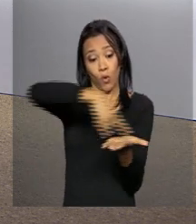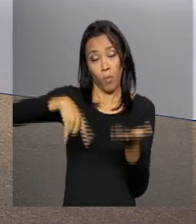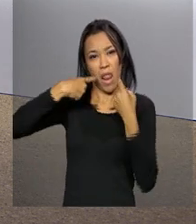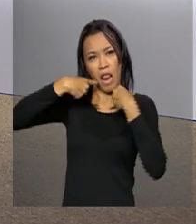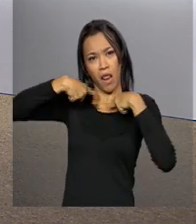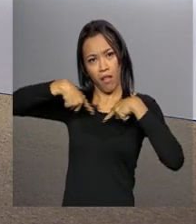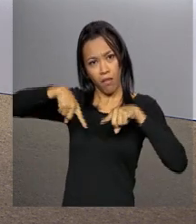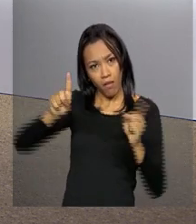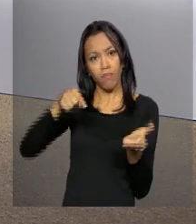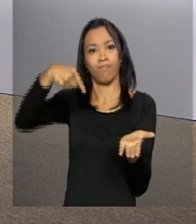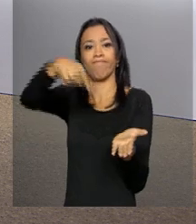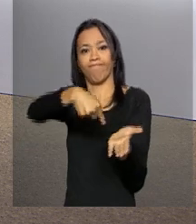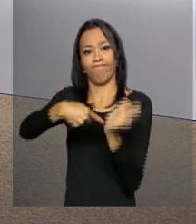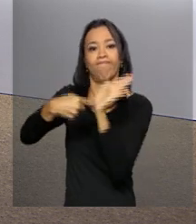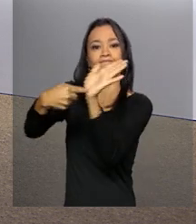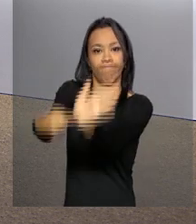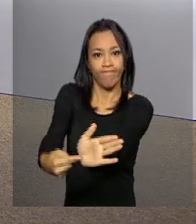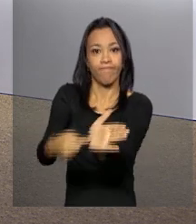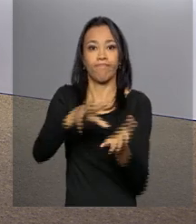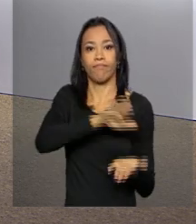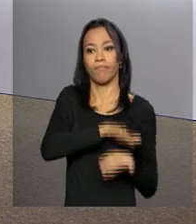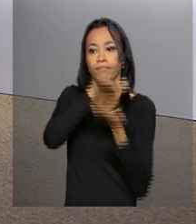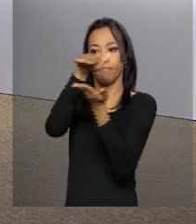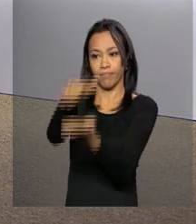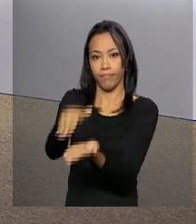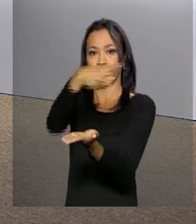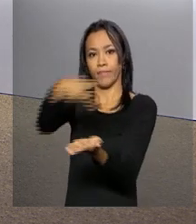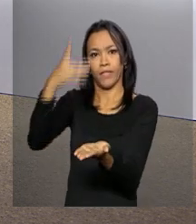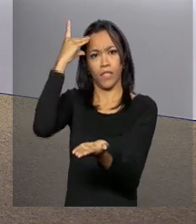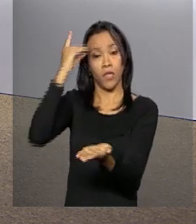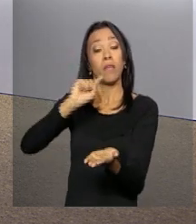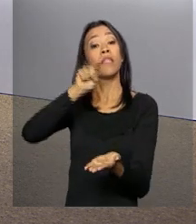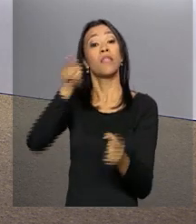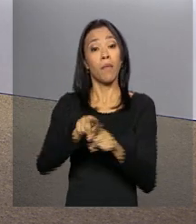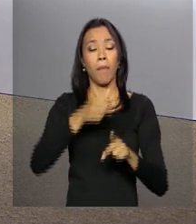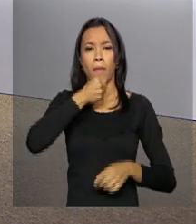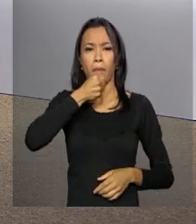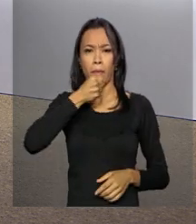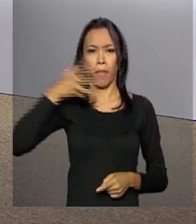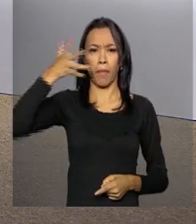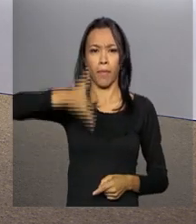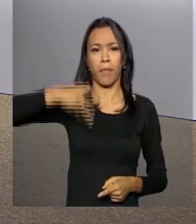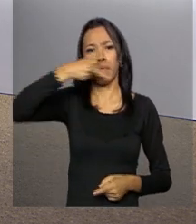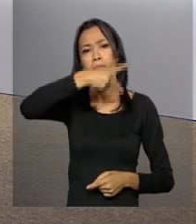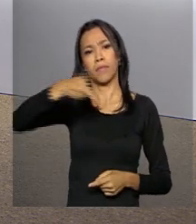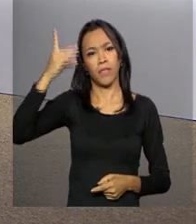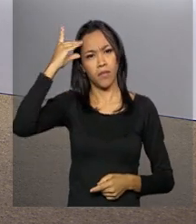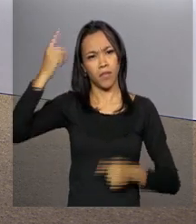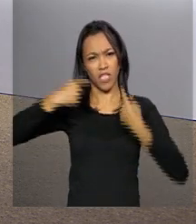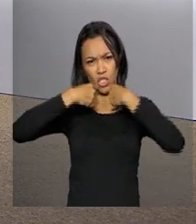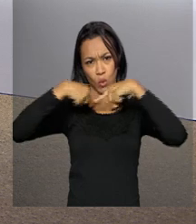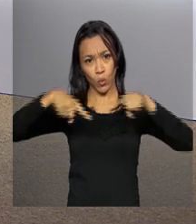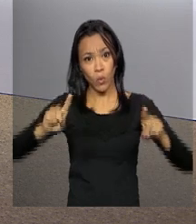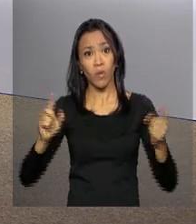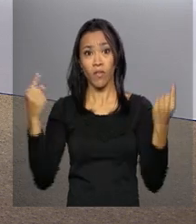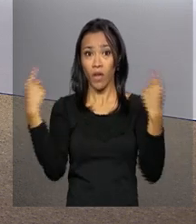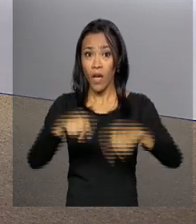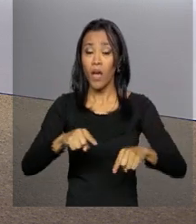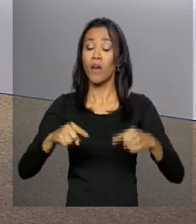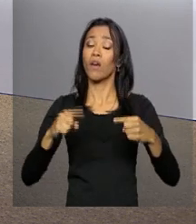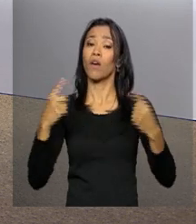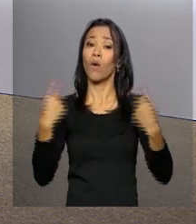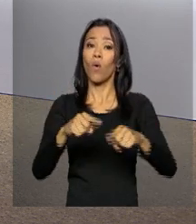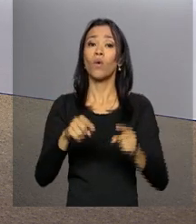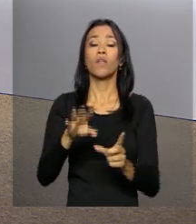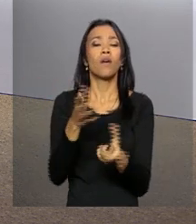Estado de Direito. Em seu discurso, a presidenta Dilma Rousseff denunciou uma ação-sistemática e antidemocrática por